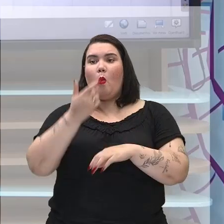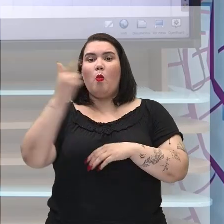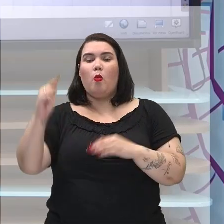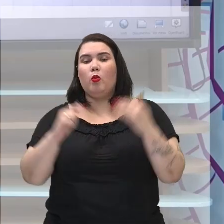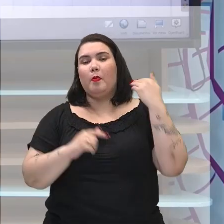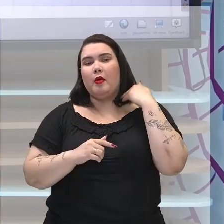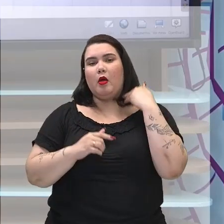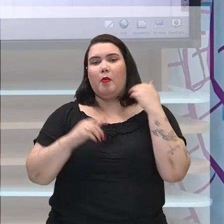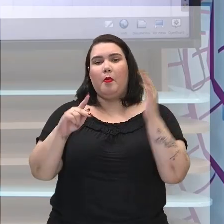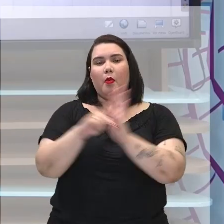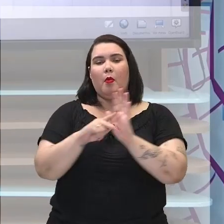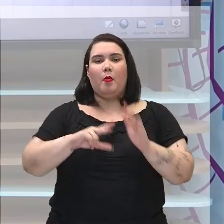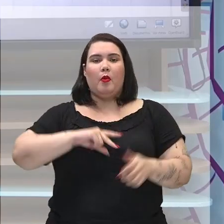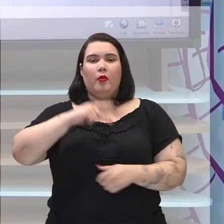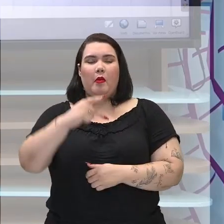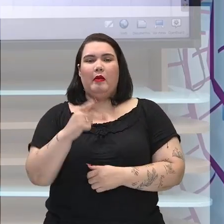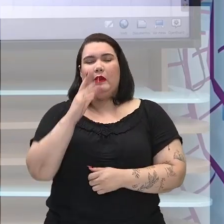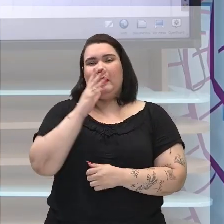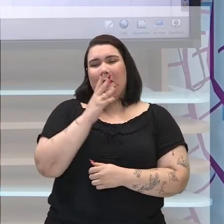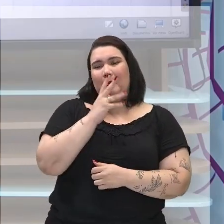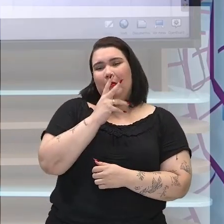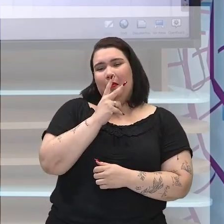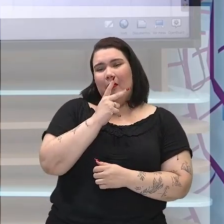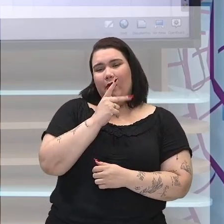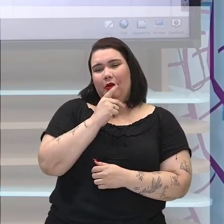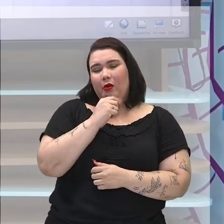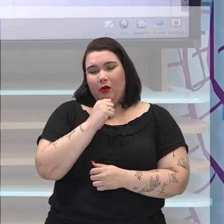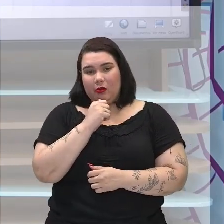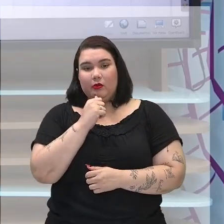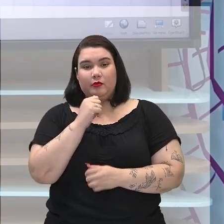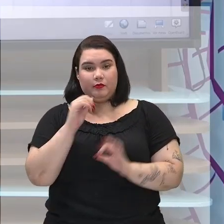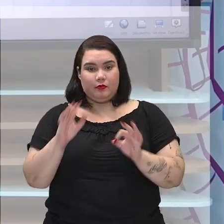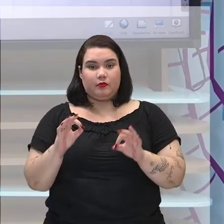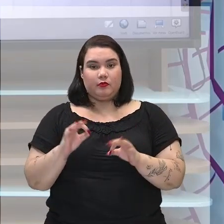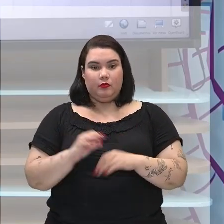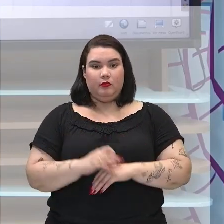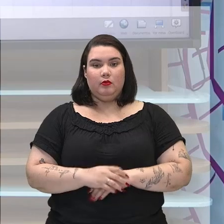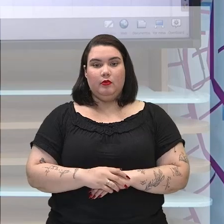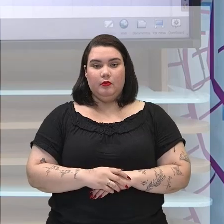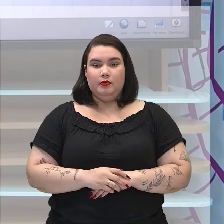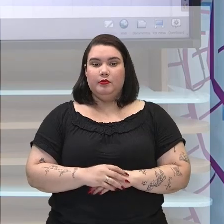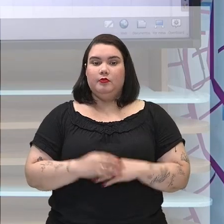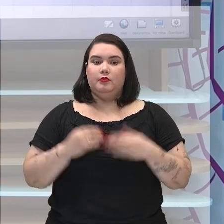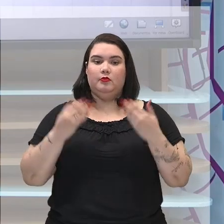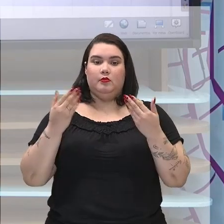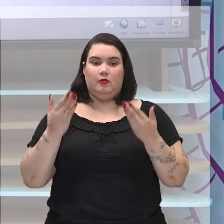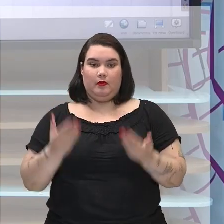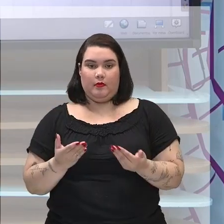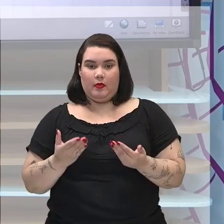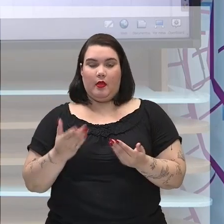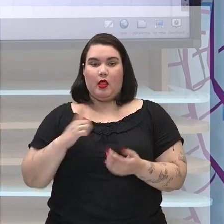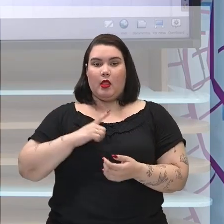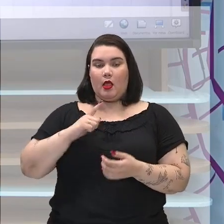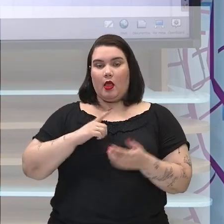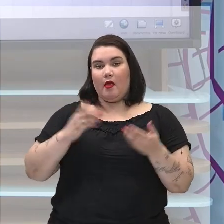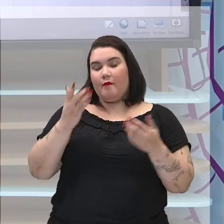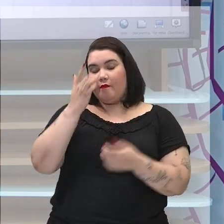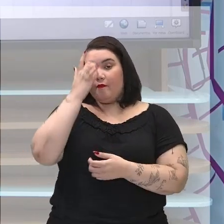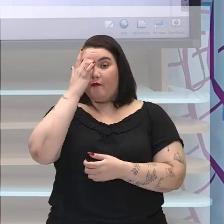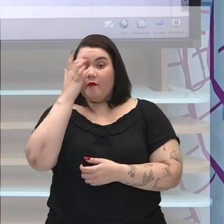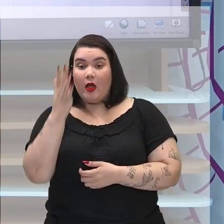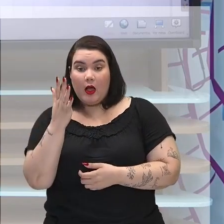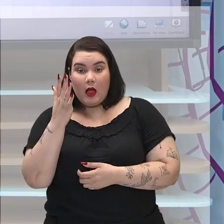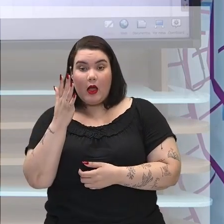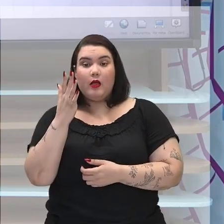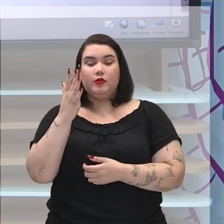demorado, é um processo difícil. assim, ao ponto de facilitar não